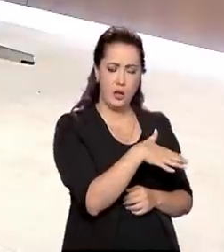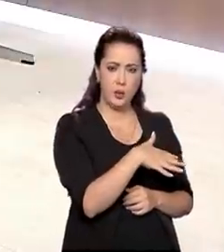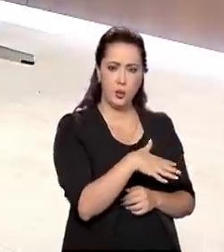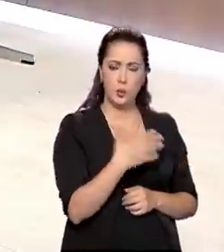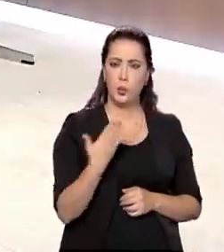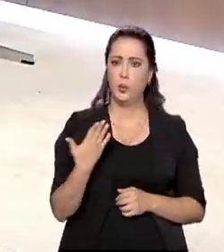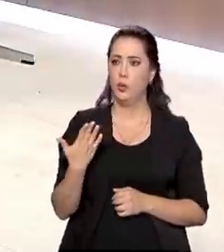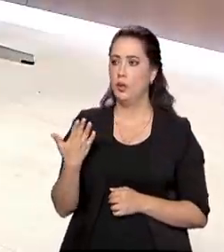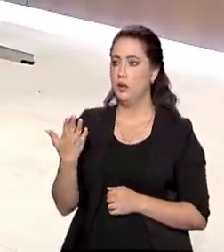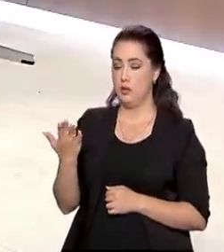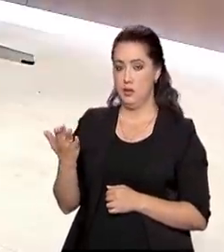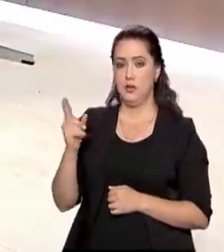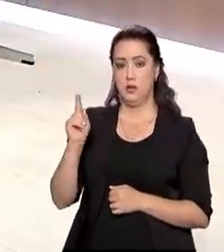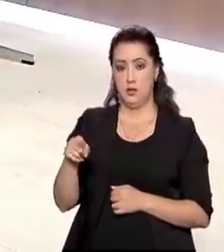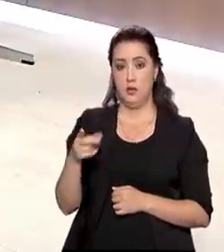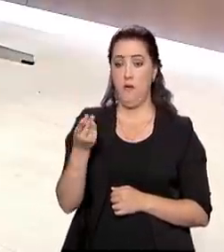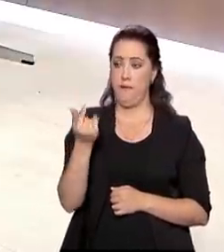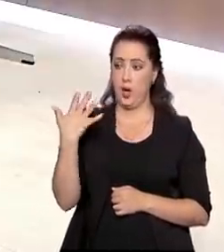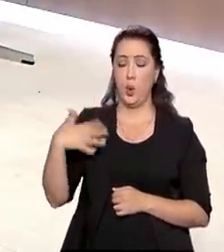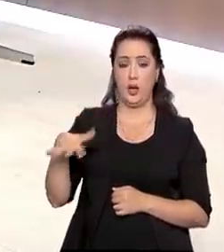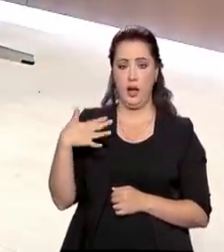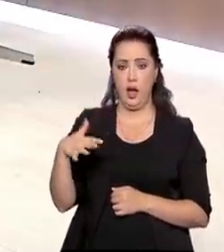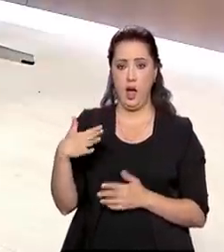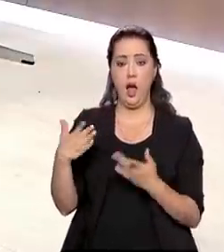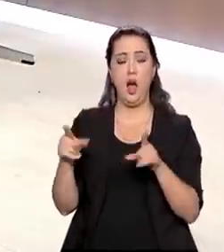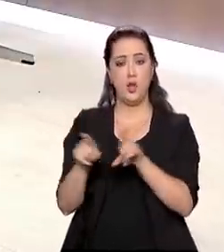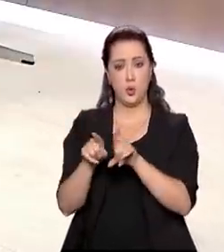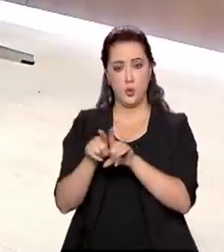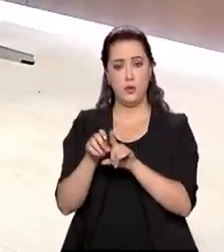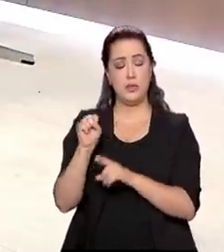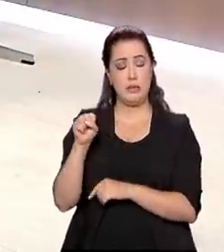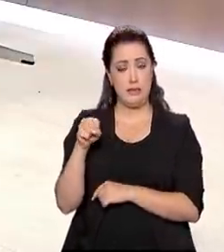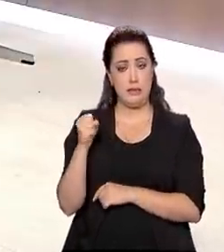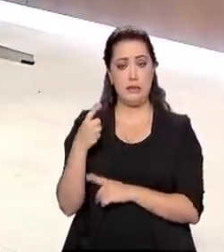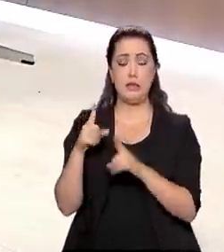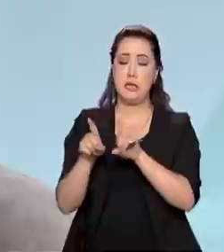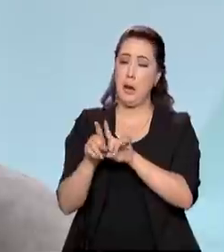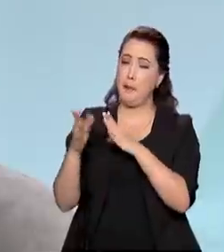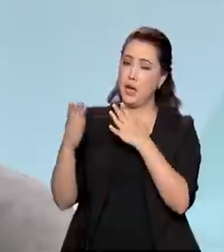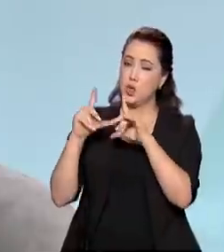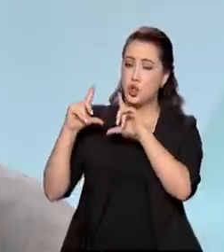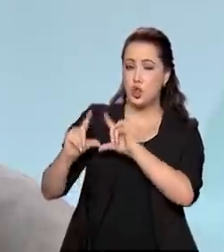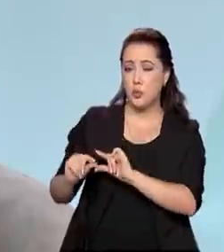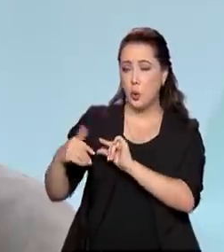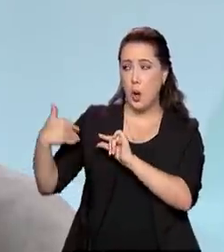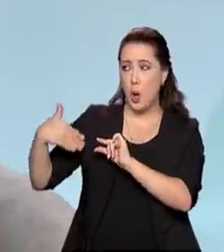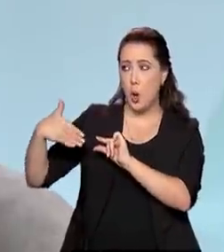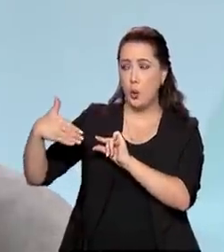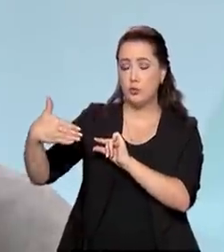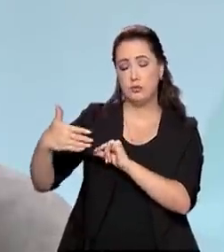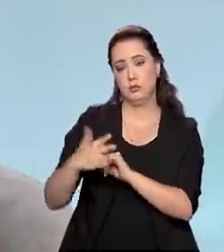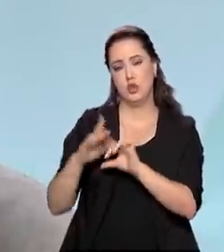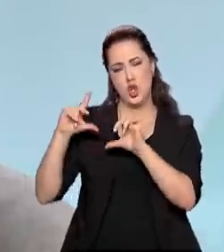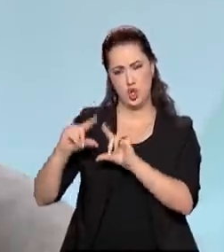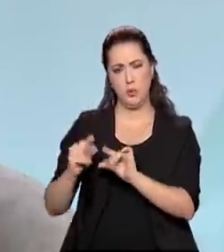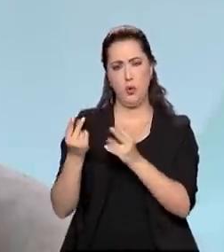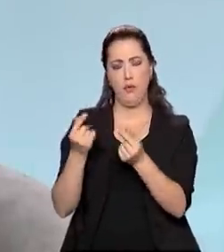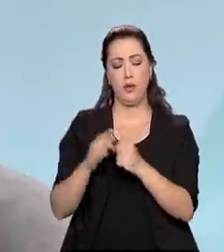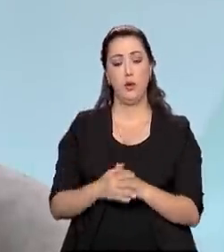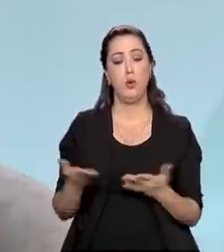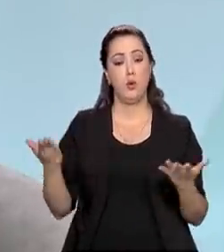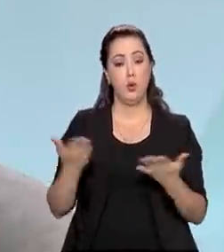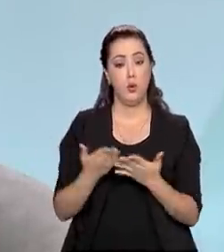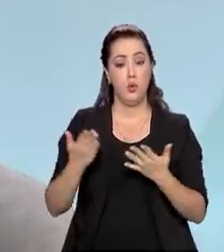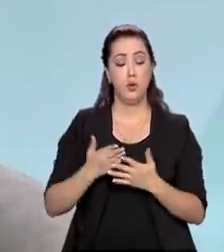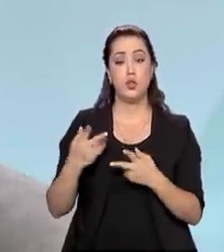custo ainda é mais alto do que onshore, mas tem se reduzido ao longo do tempo. Hoje, a usina eólica offshore,